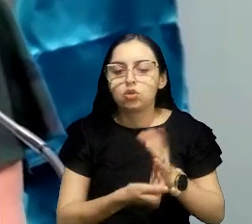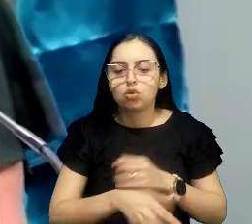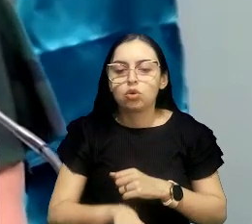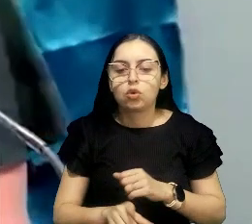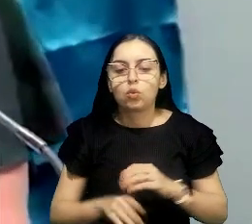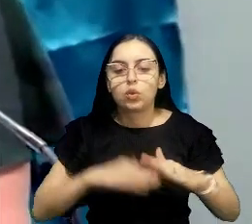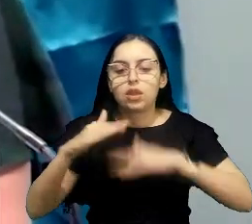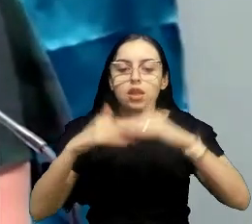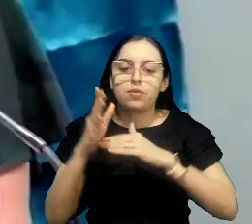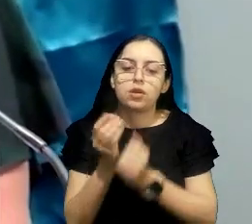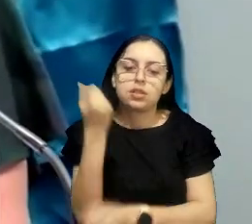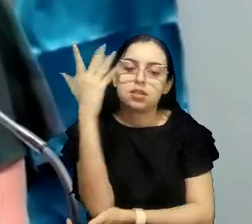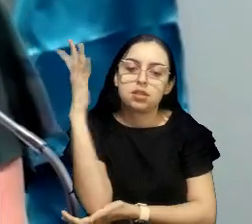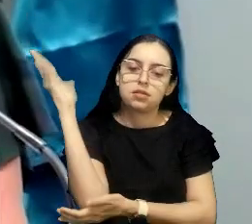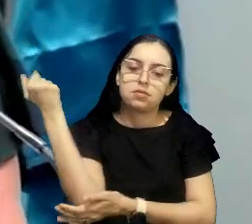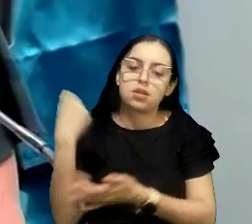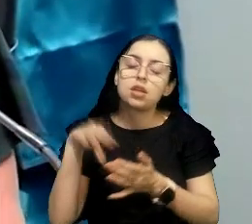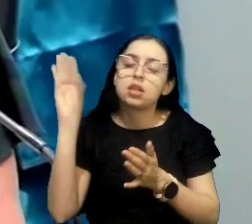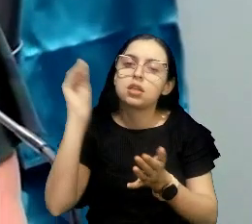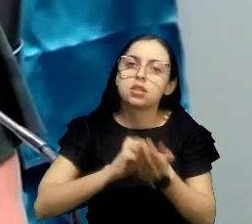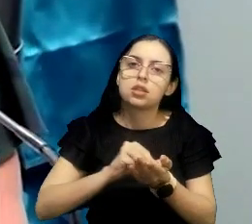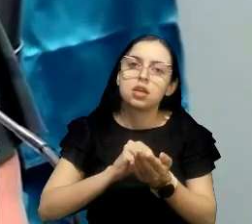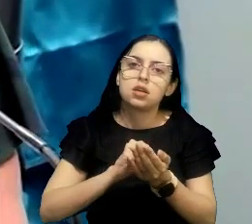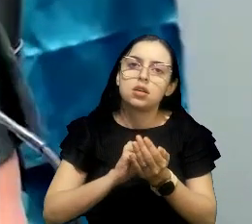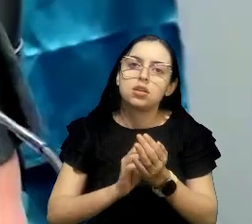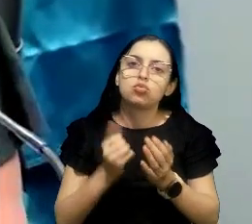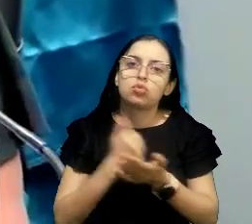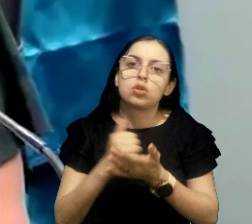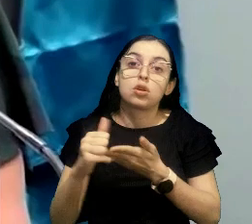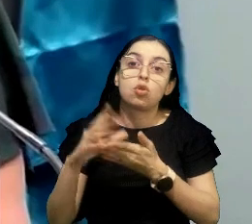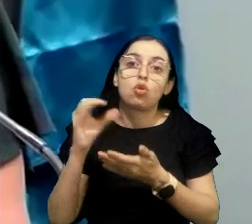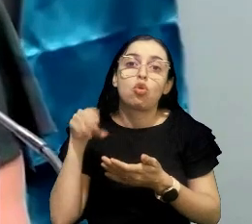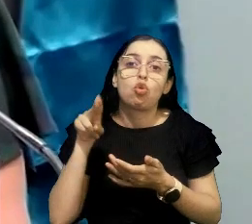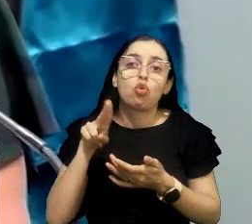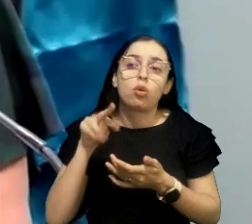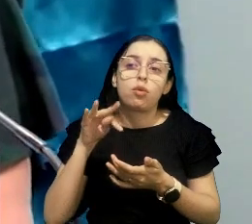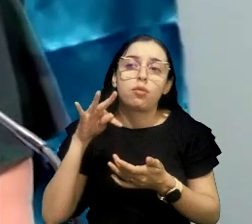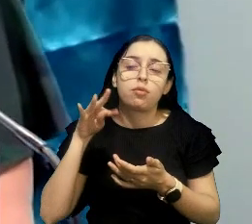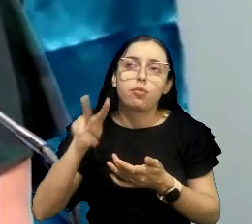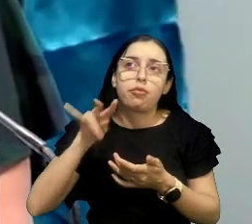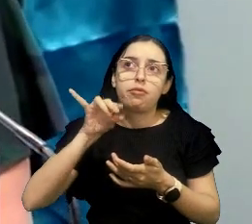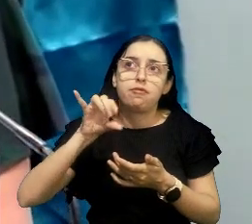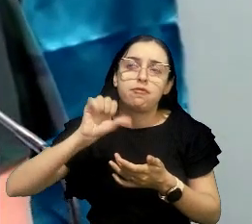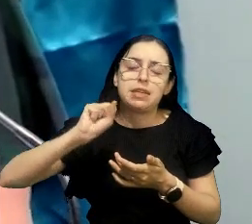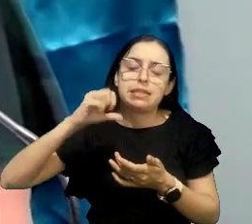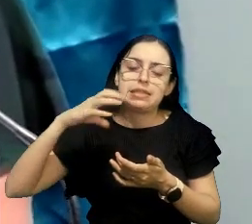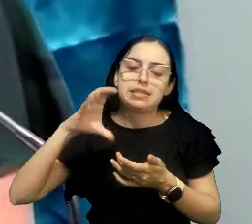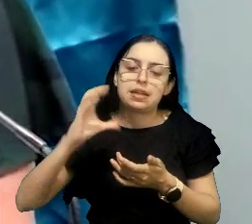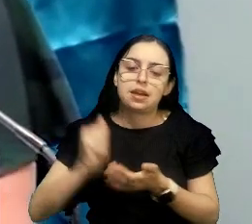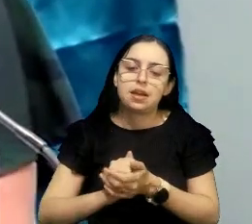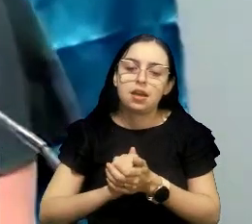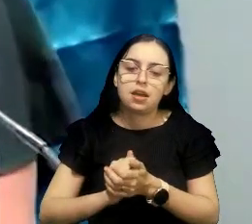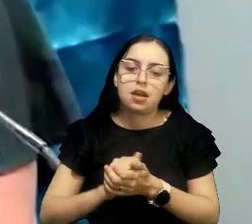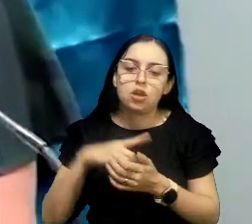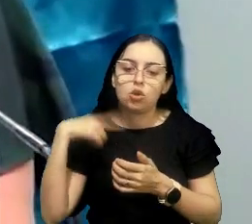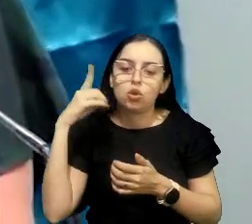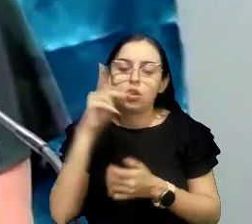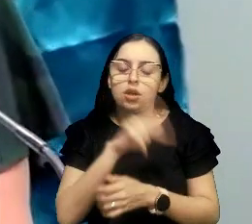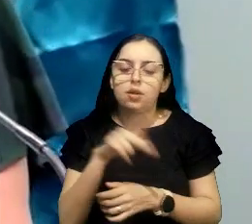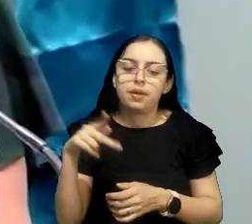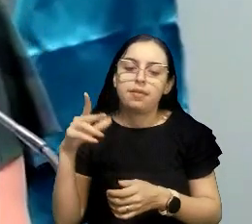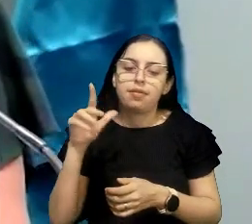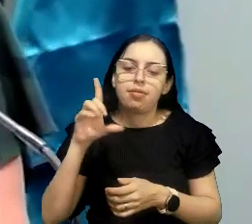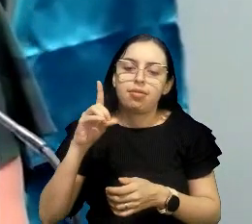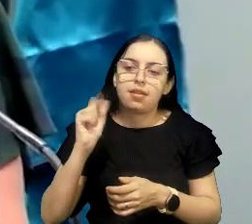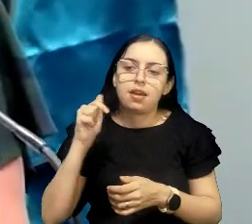cadastrado no CNPq e certificado pela UFSCar. Doutor Davi, professor Davi Gasparini,